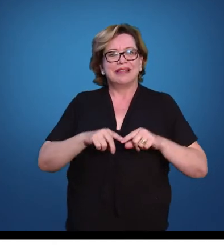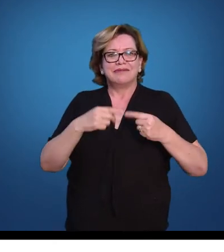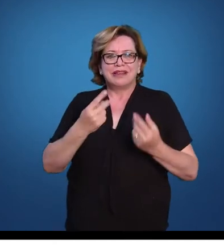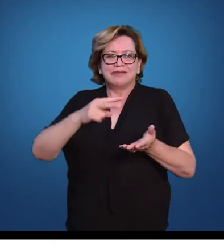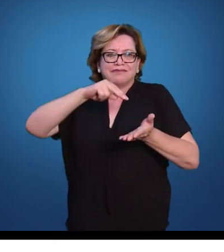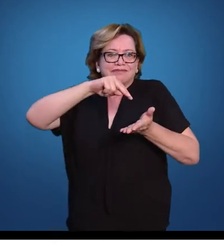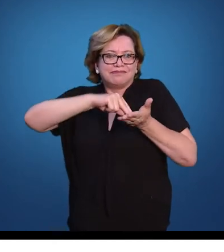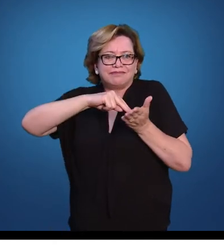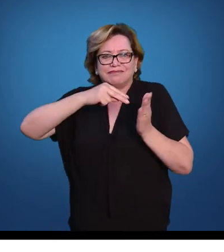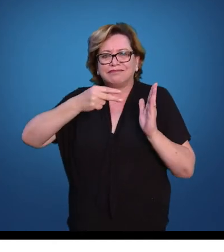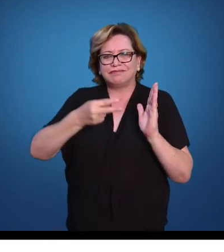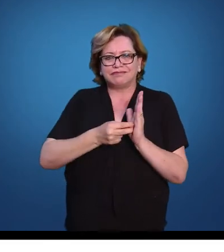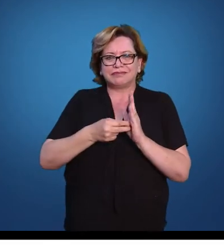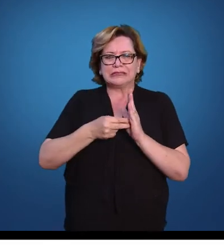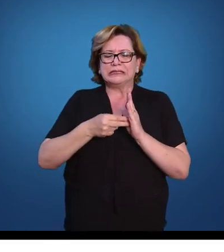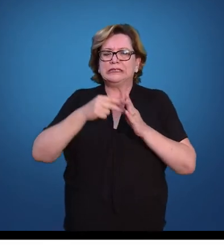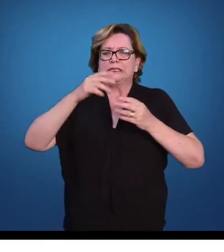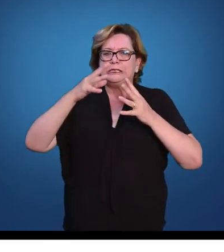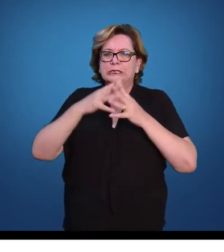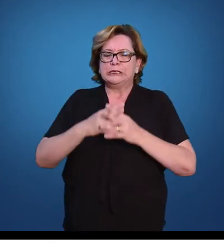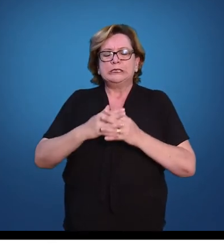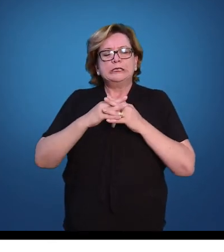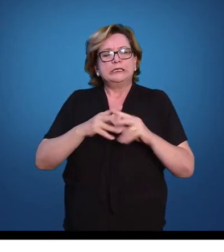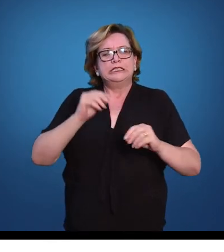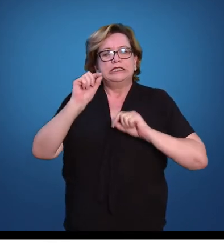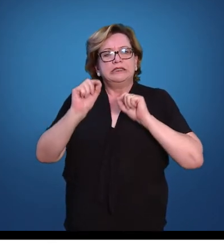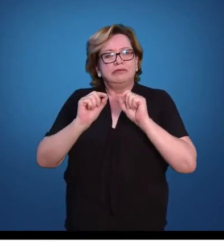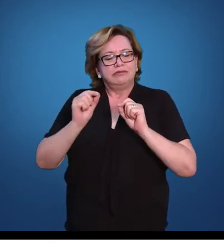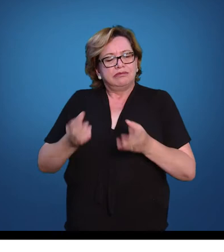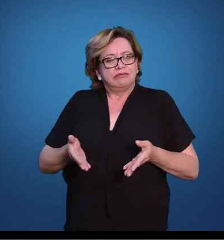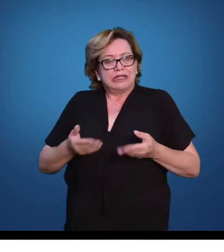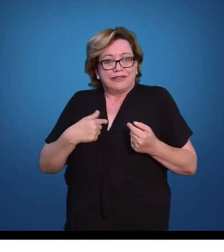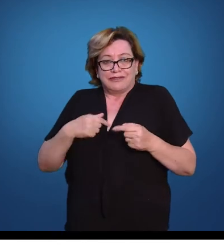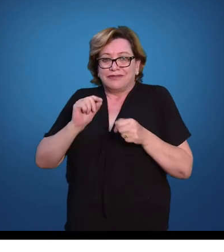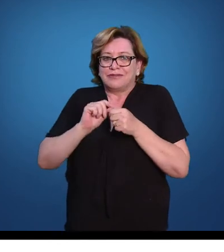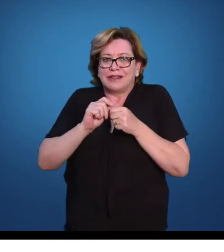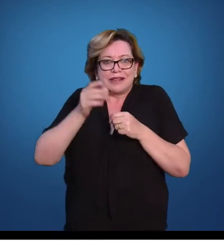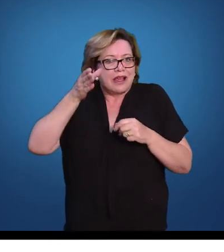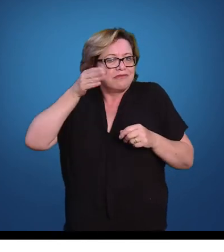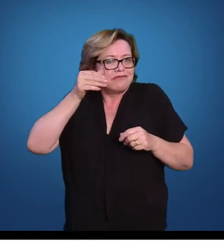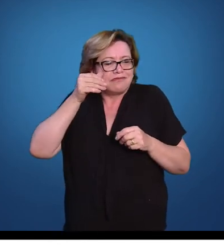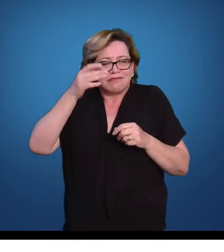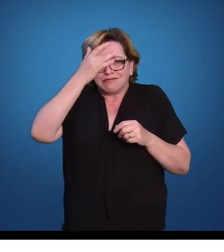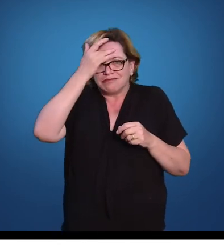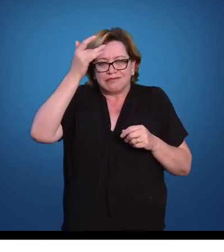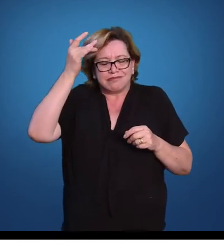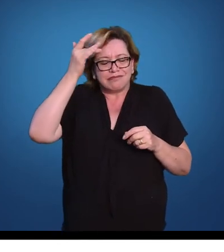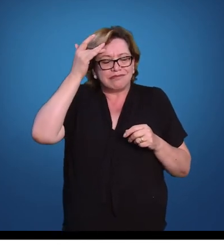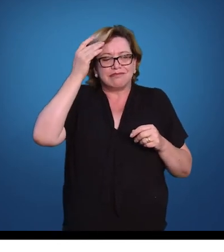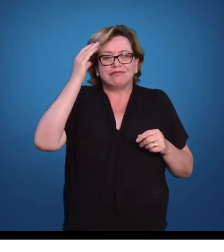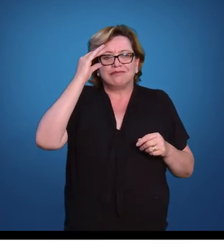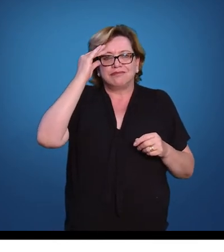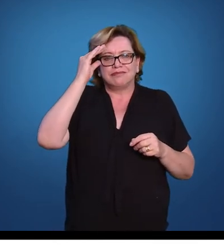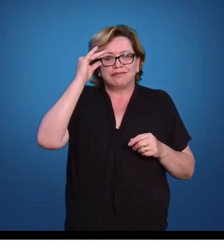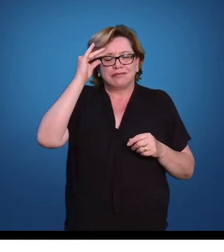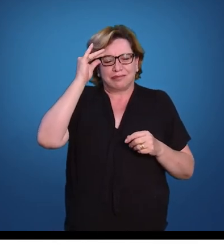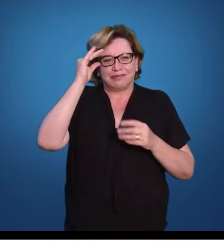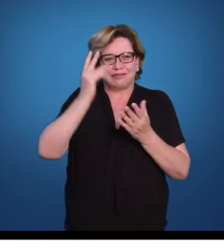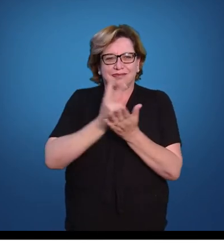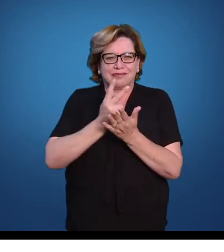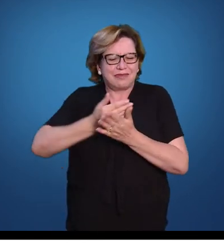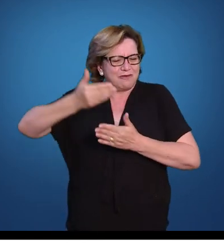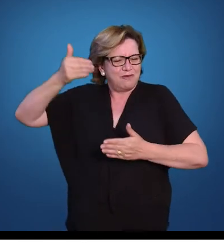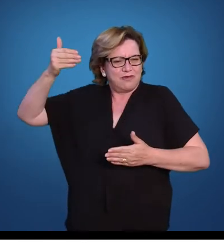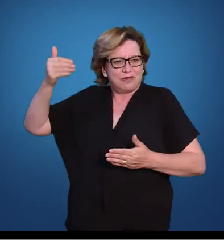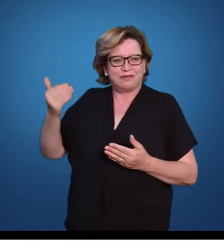de significação são muito complexos e instigam a curiosidade do ser humano desde muito, muito